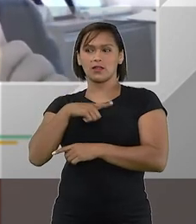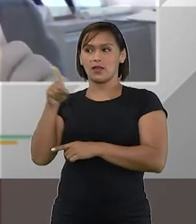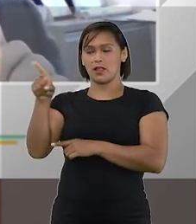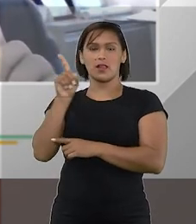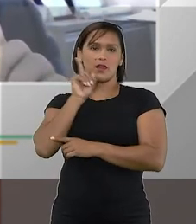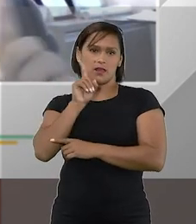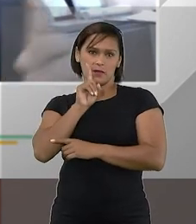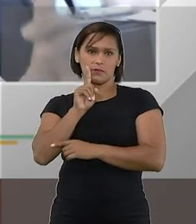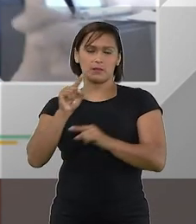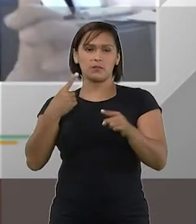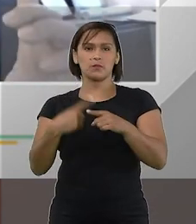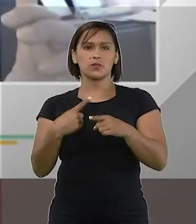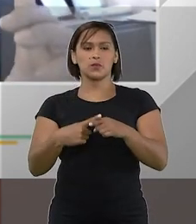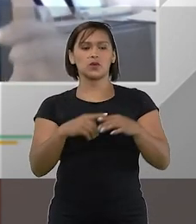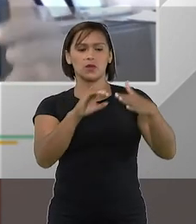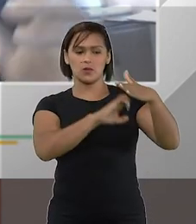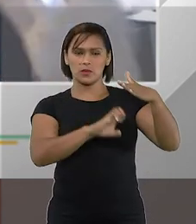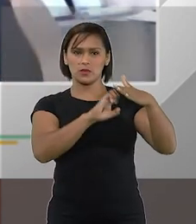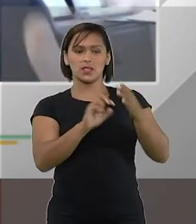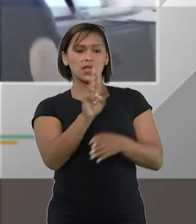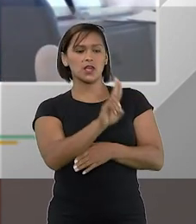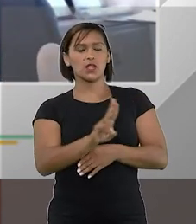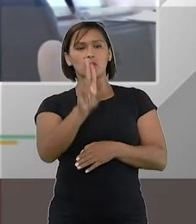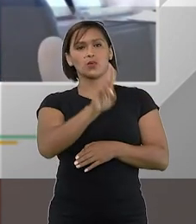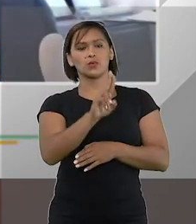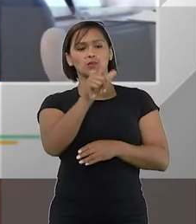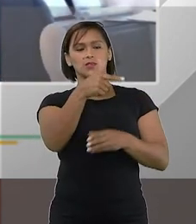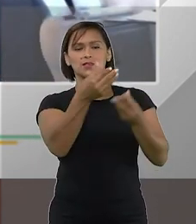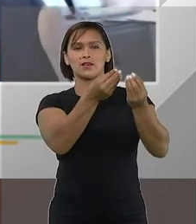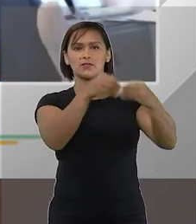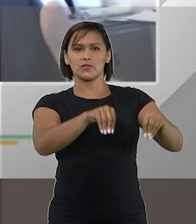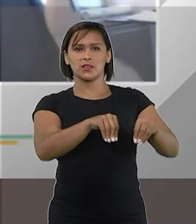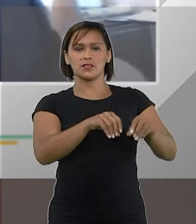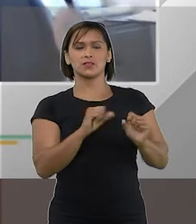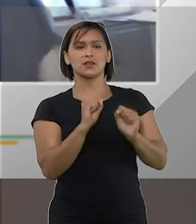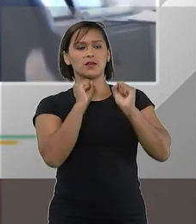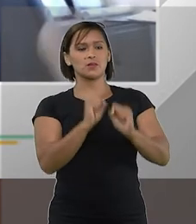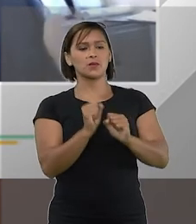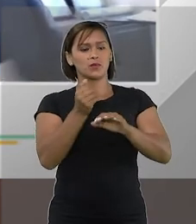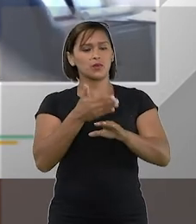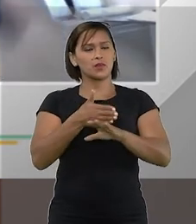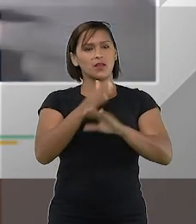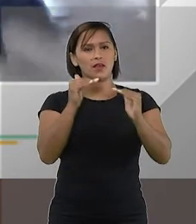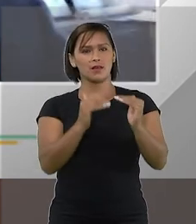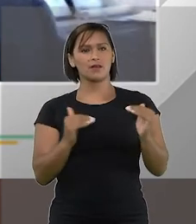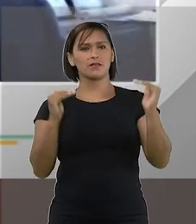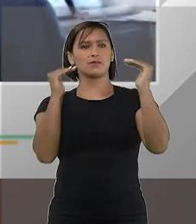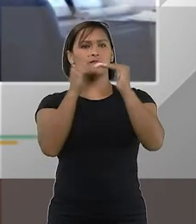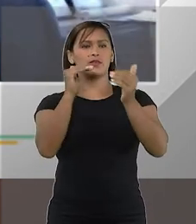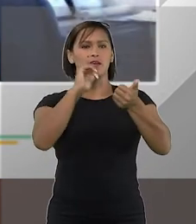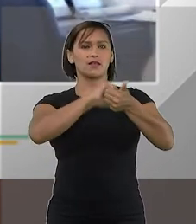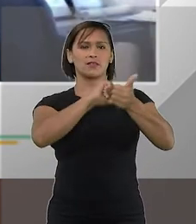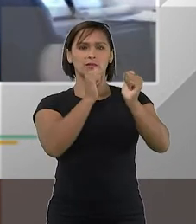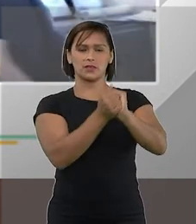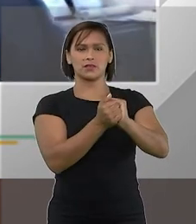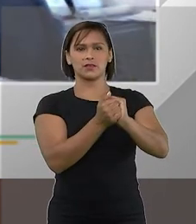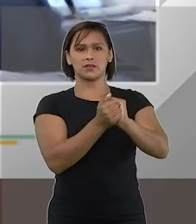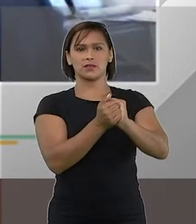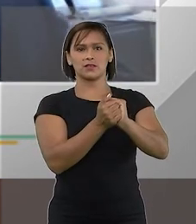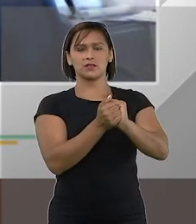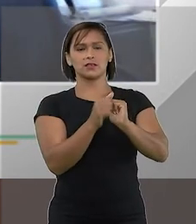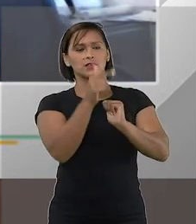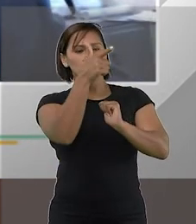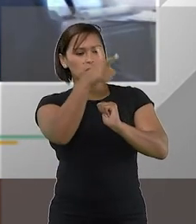nos Estados Unidos porque o empresário usa a falência para poder se reabilitar para